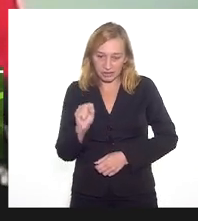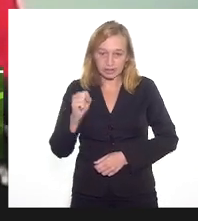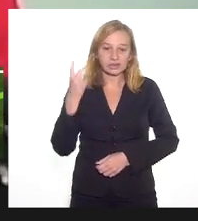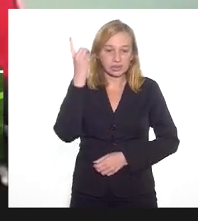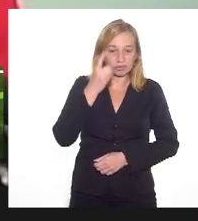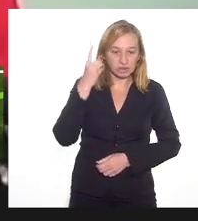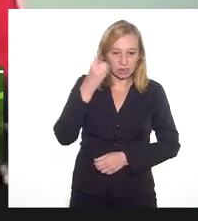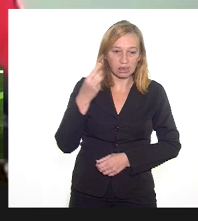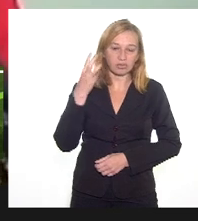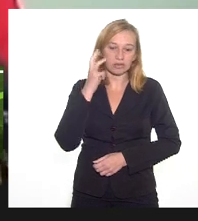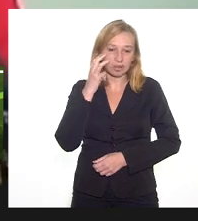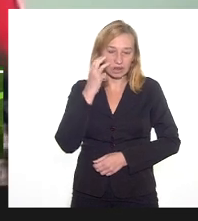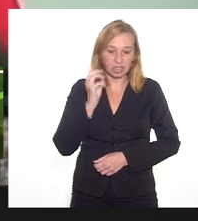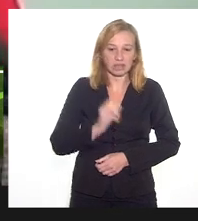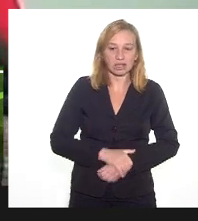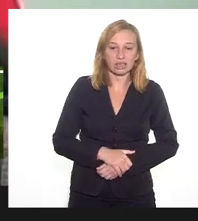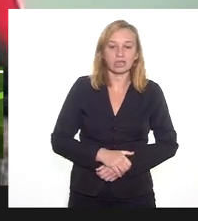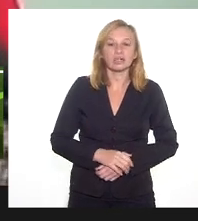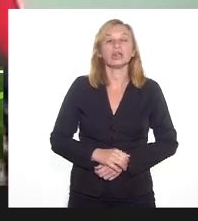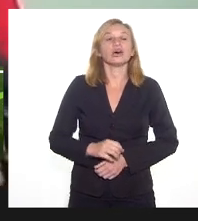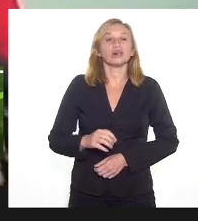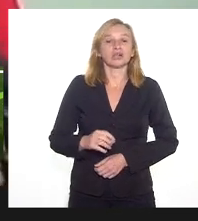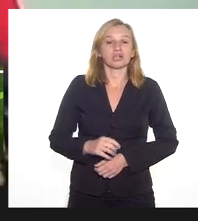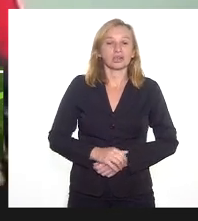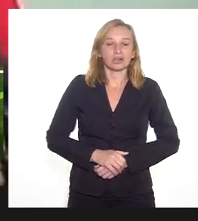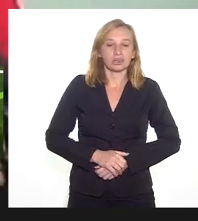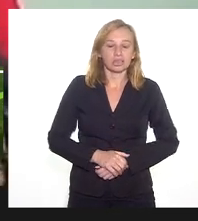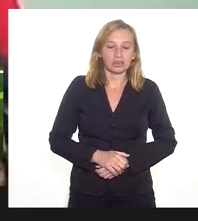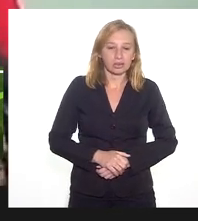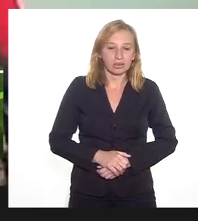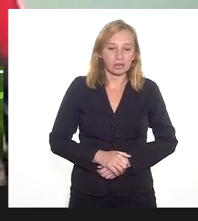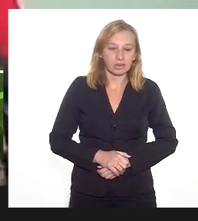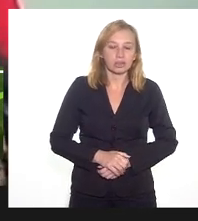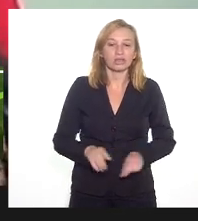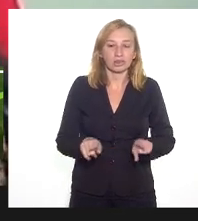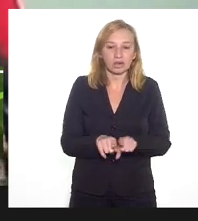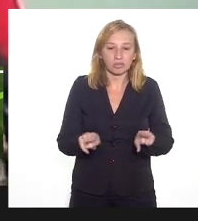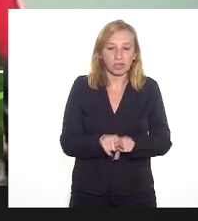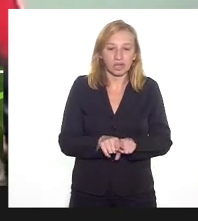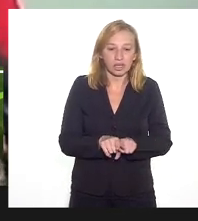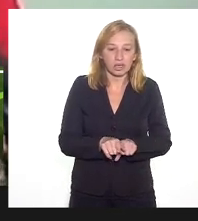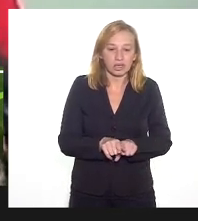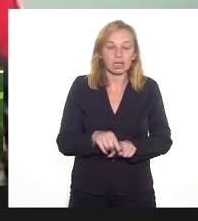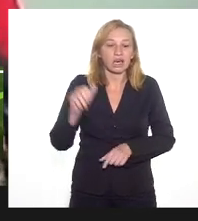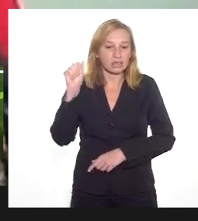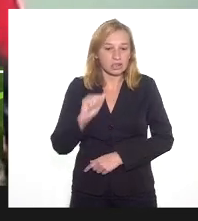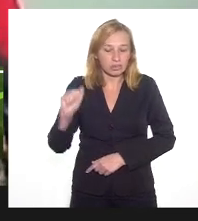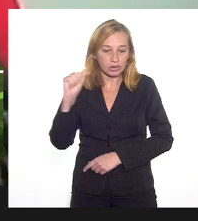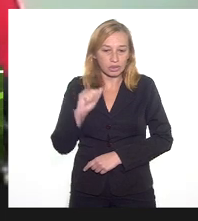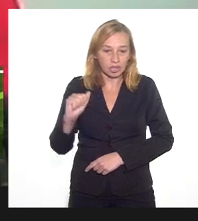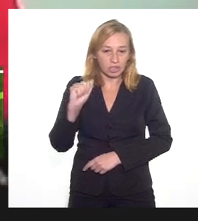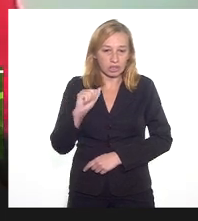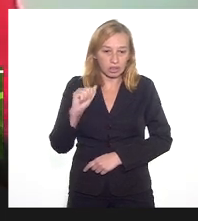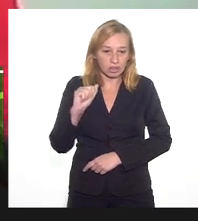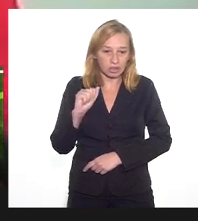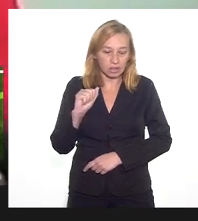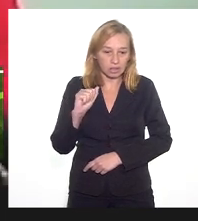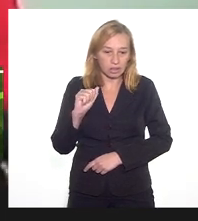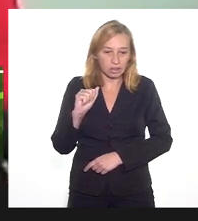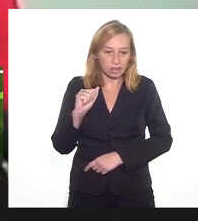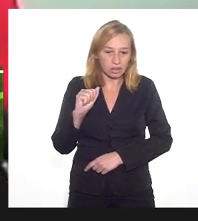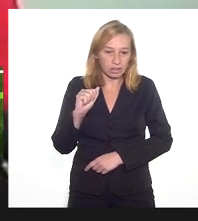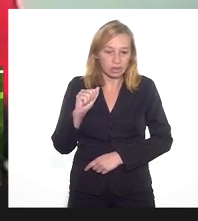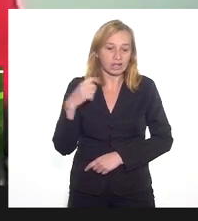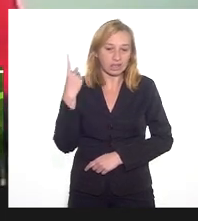Carneiro, Roberto Eugênio, assessoria da deputada Dani Monteiro e também assessoria do... e também